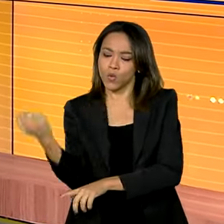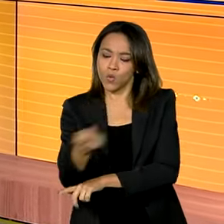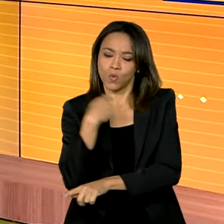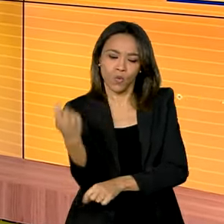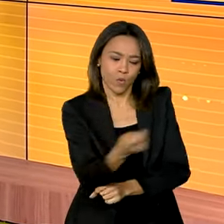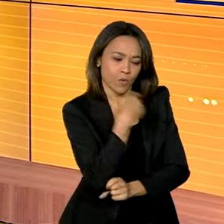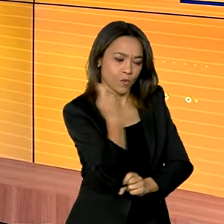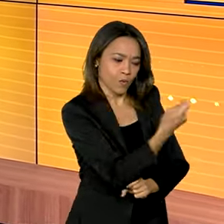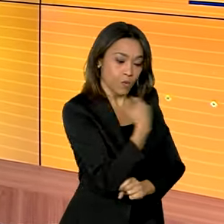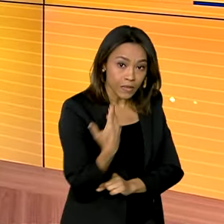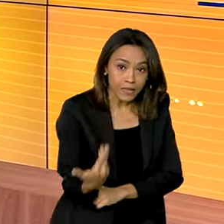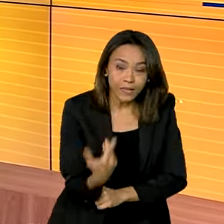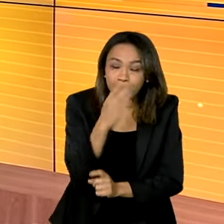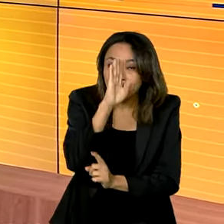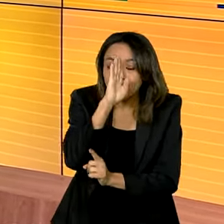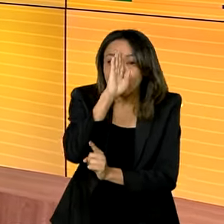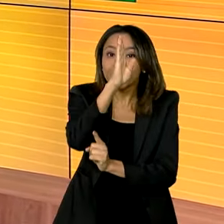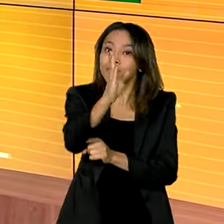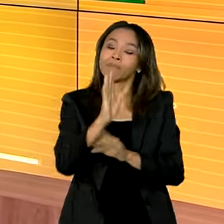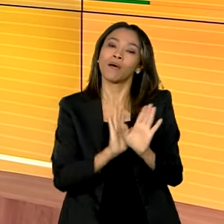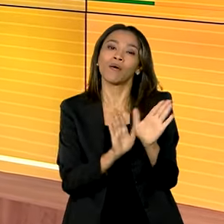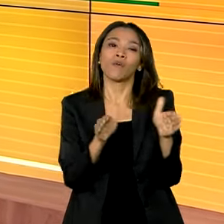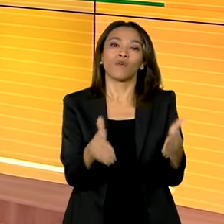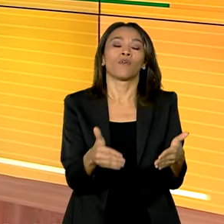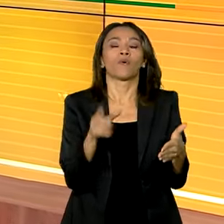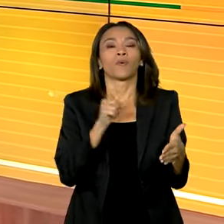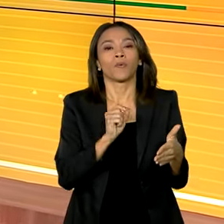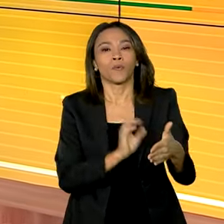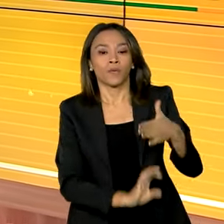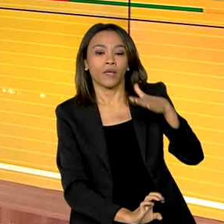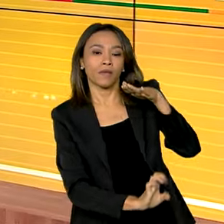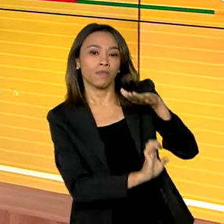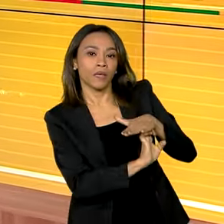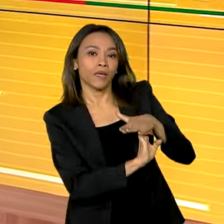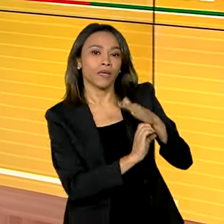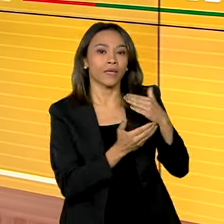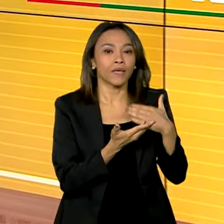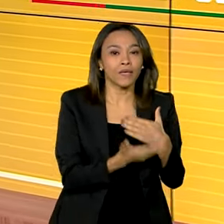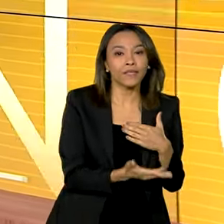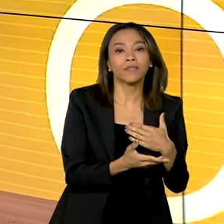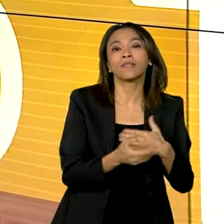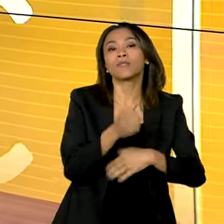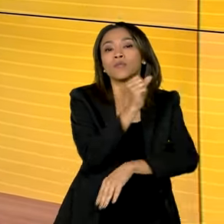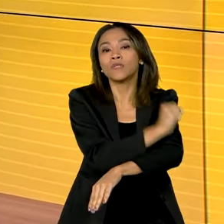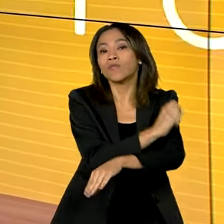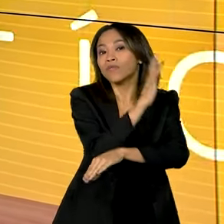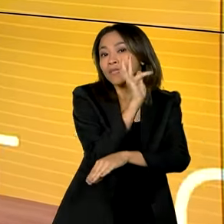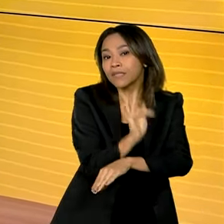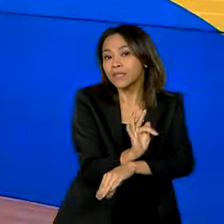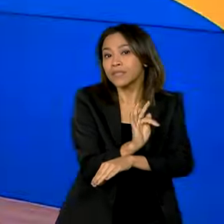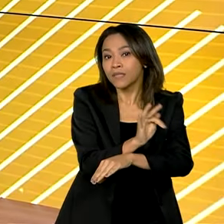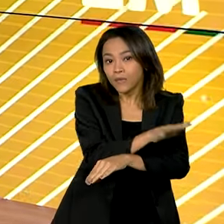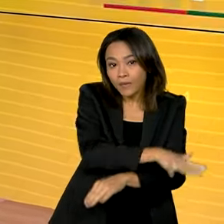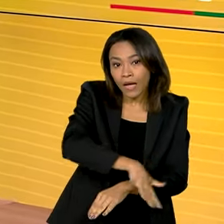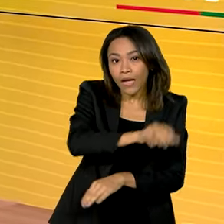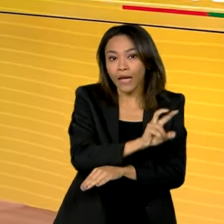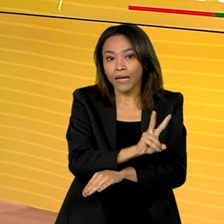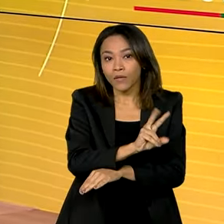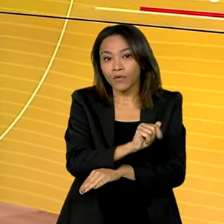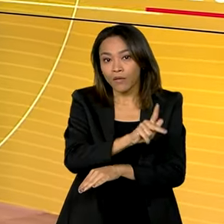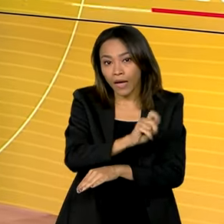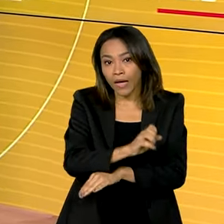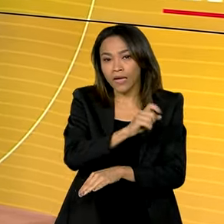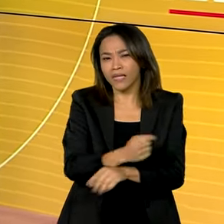é o principal foco da atuação da Companhia de Desenvolvimento do Vale do São Francisco desde a criação, em